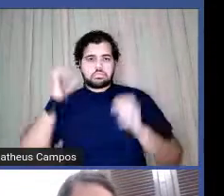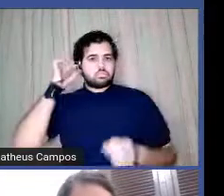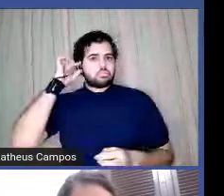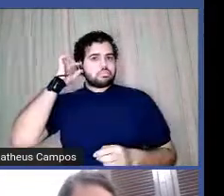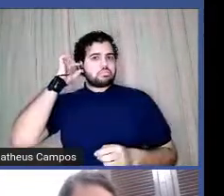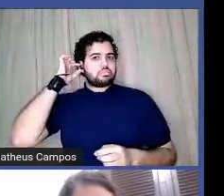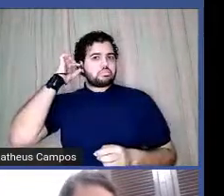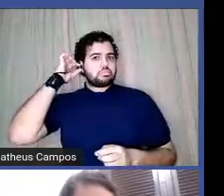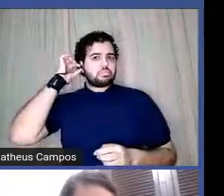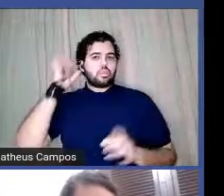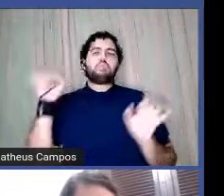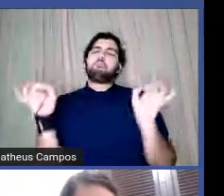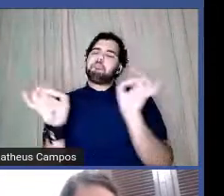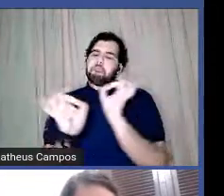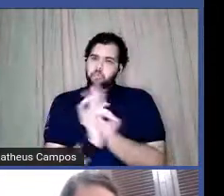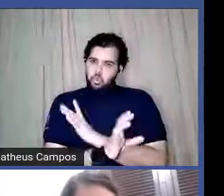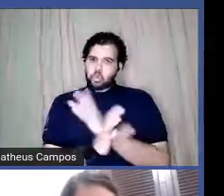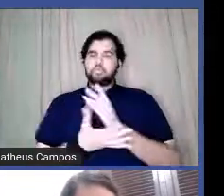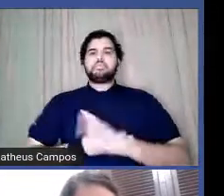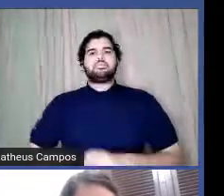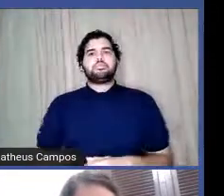Pronto. Então,